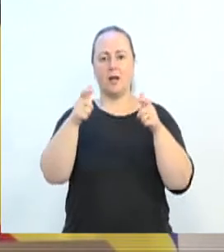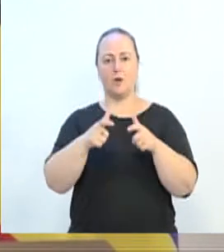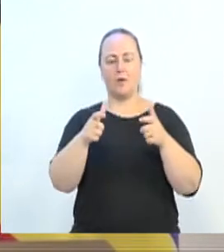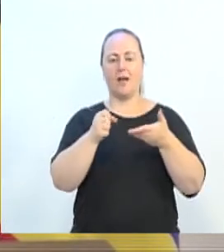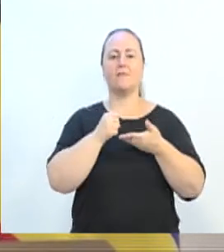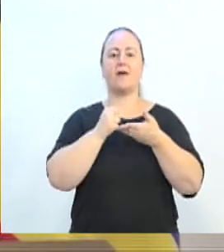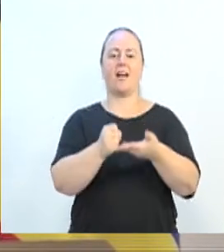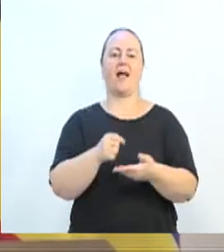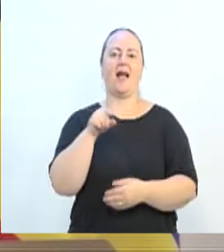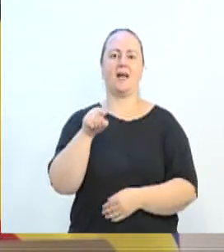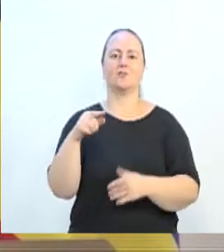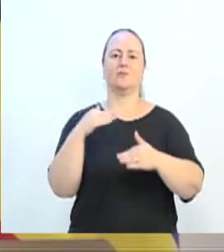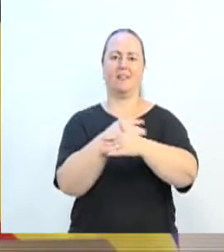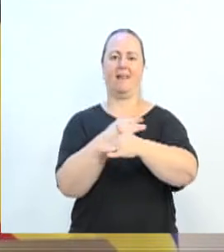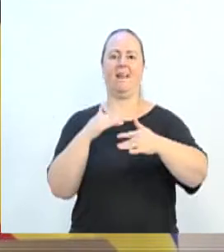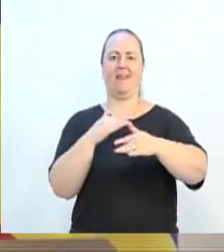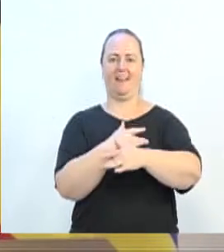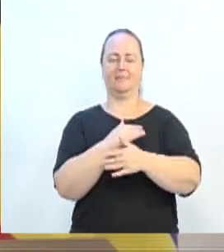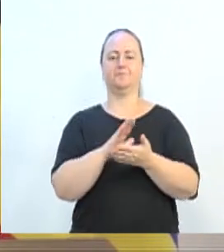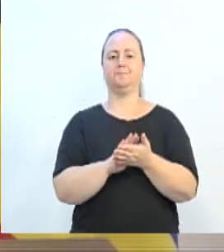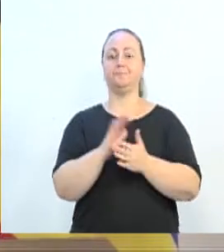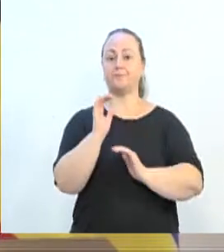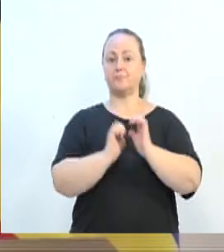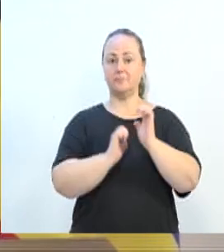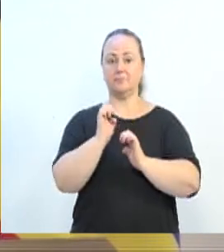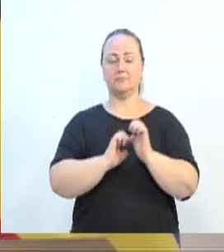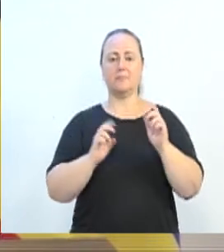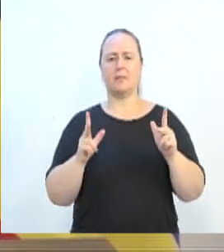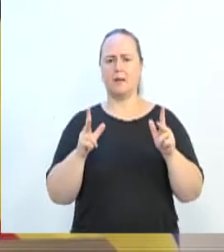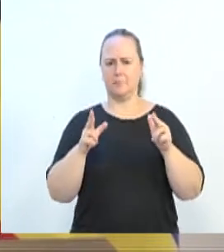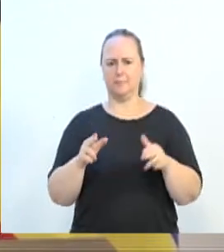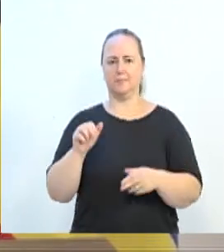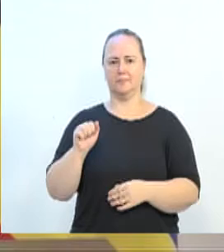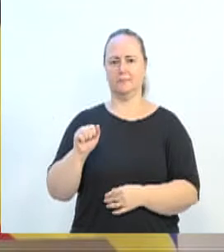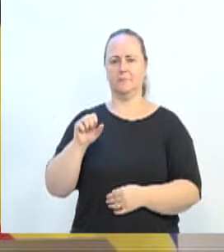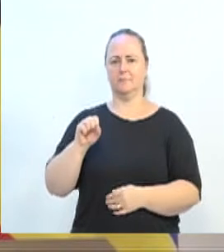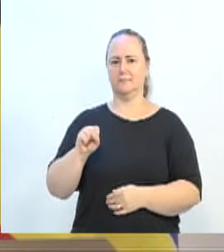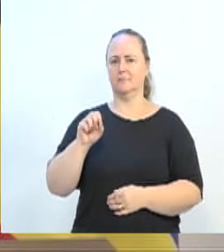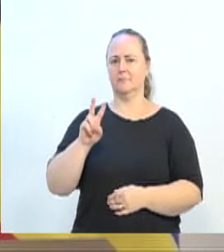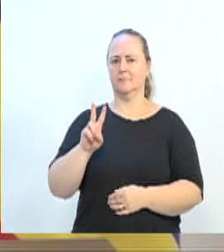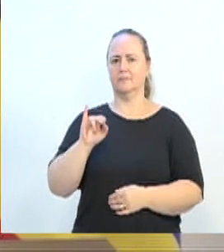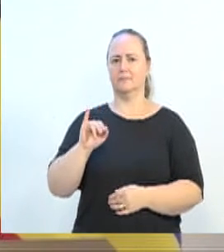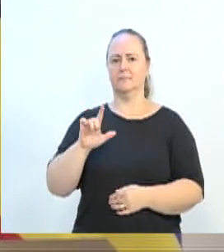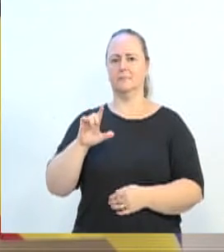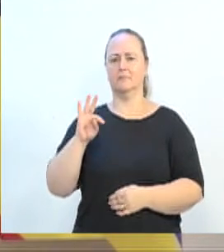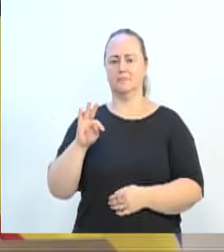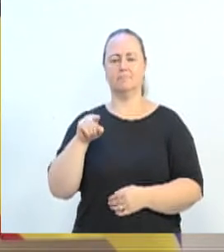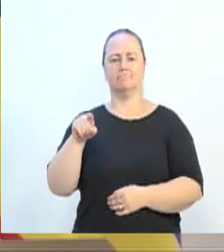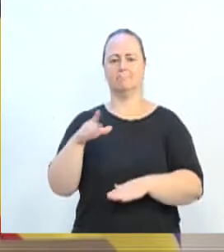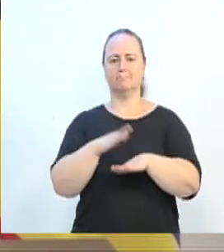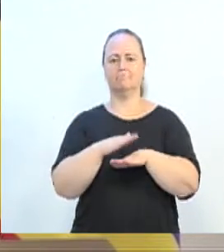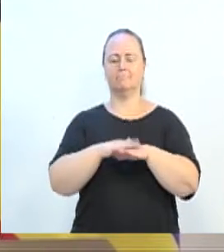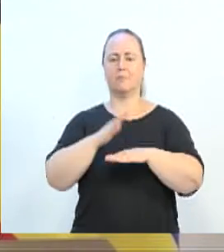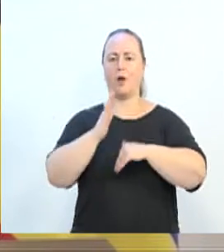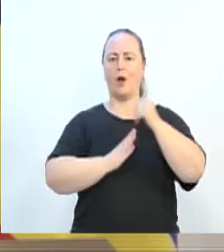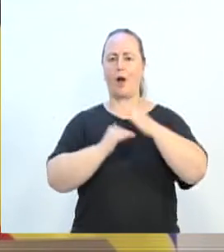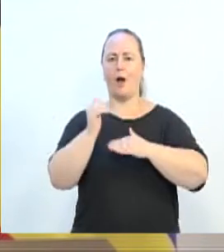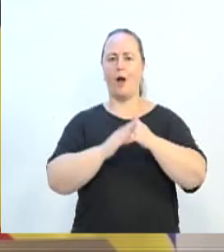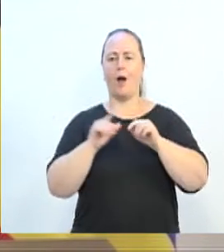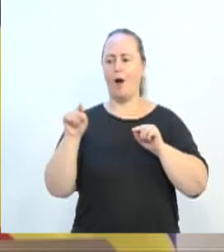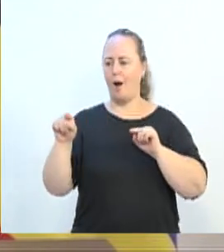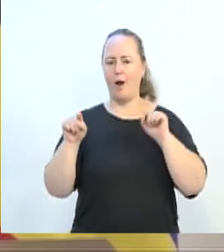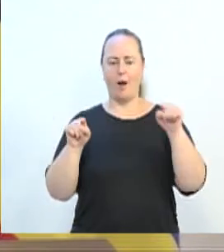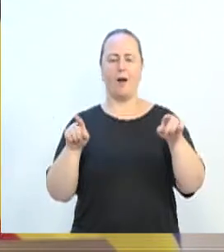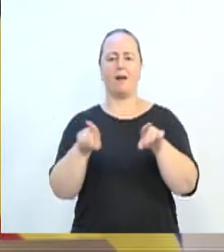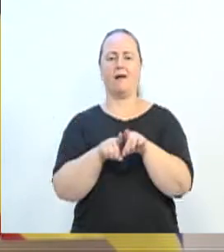na questão da mobilidade, que é a mesma empresa, Asbilt, que irá executar a obra ali da ponte